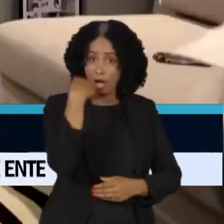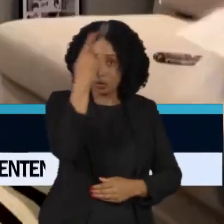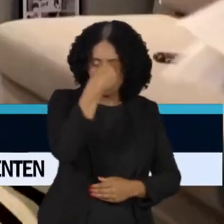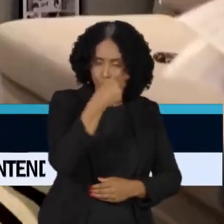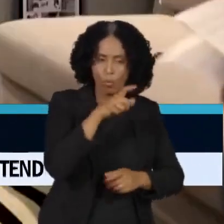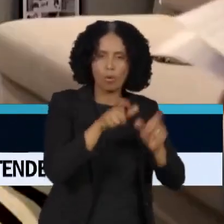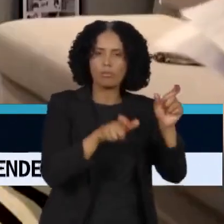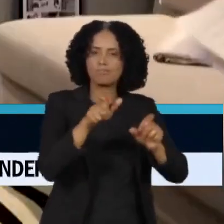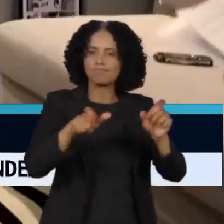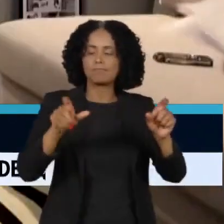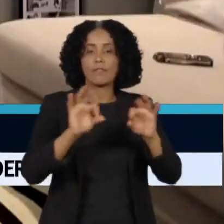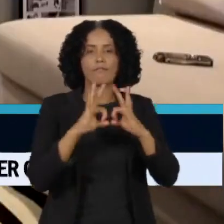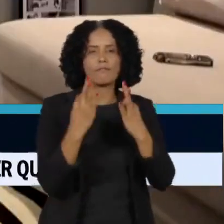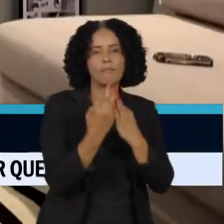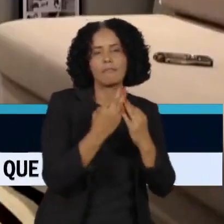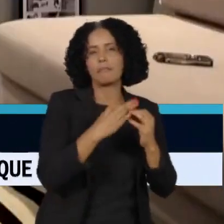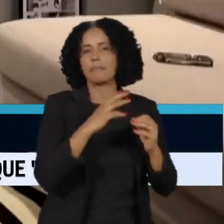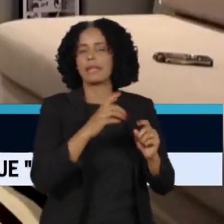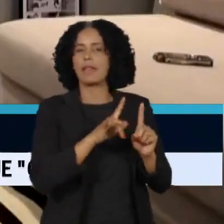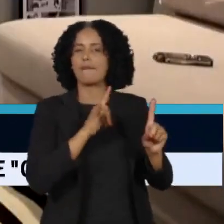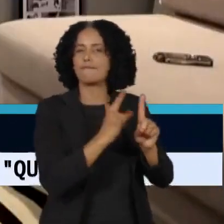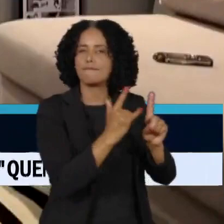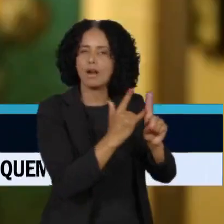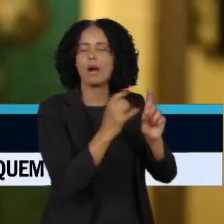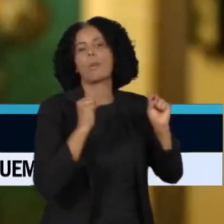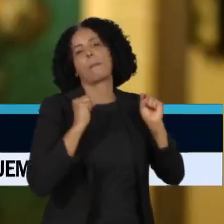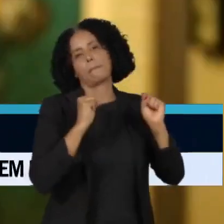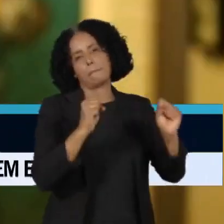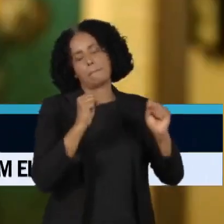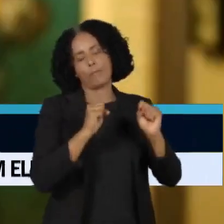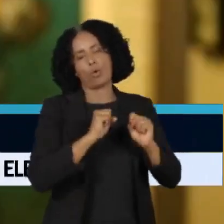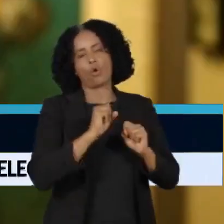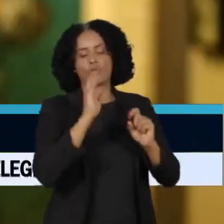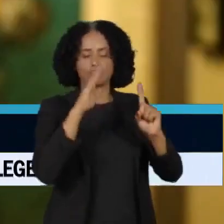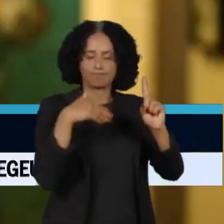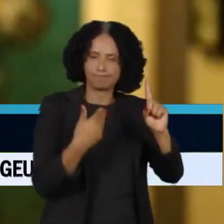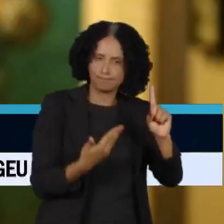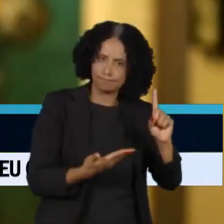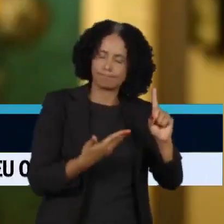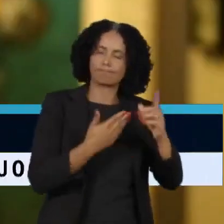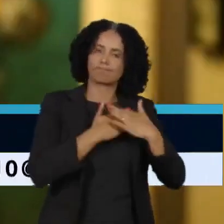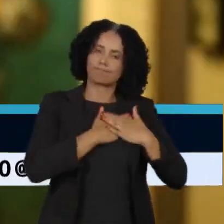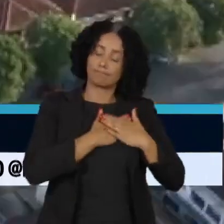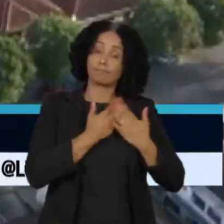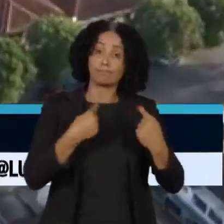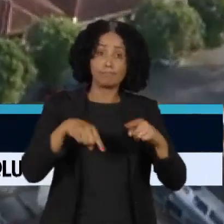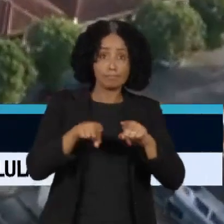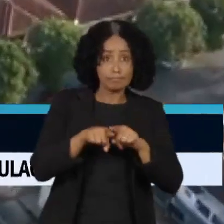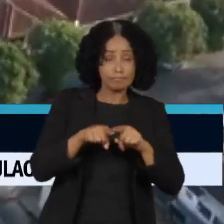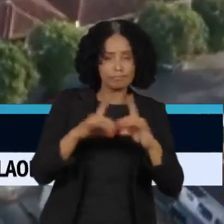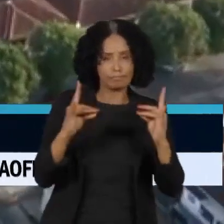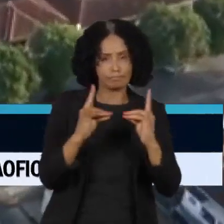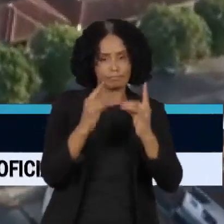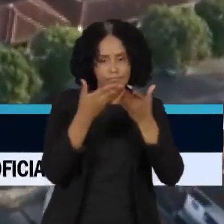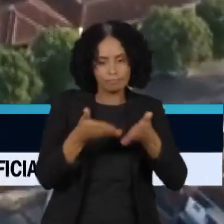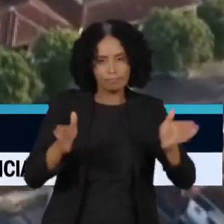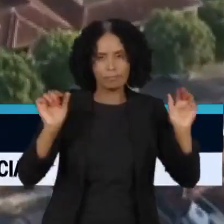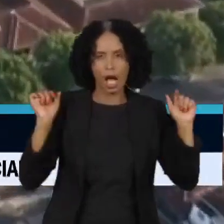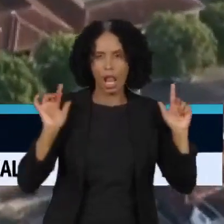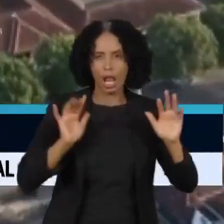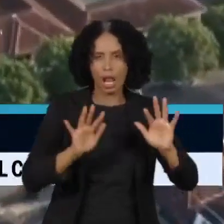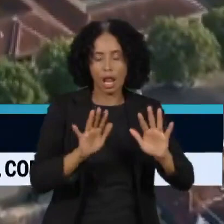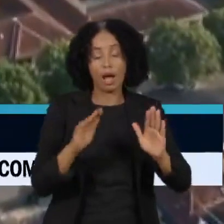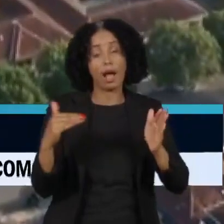colegas do esporte e fãs poderão se despedir do ídolo. O velório, aberto ao público, vai até às 10 da manhã de